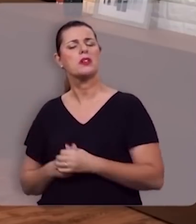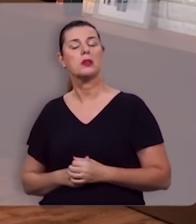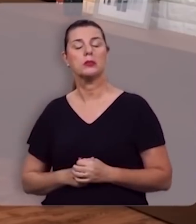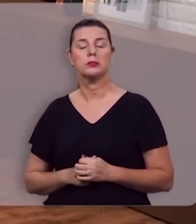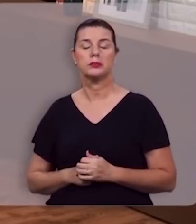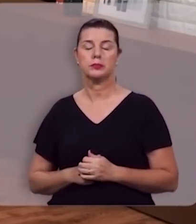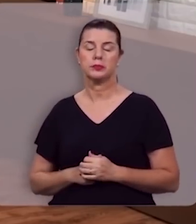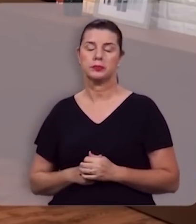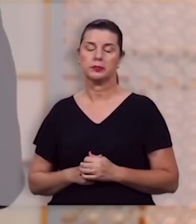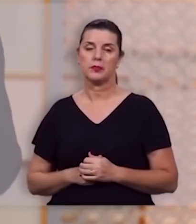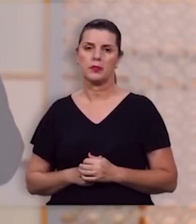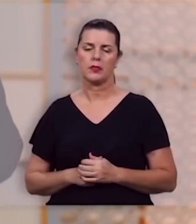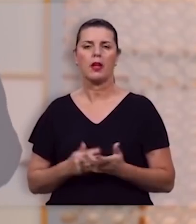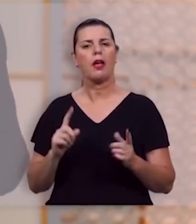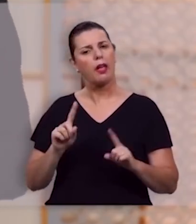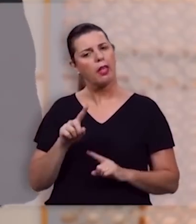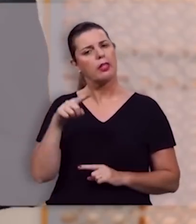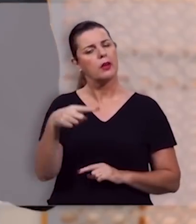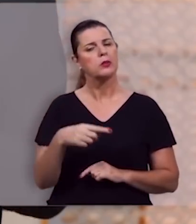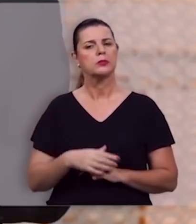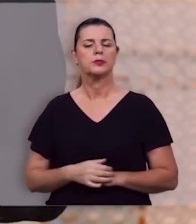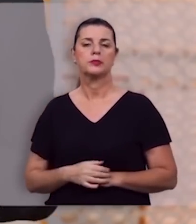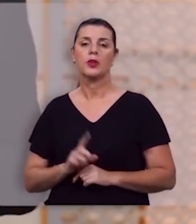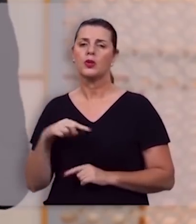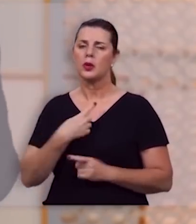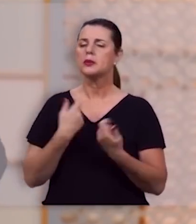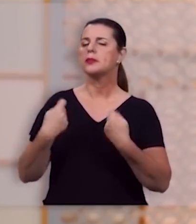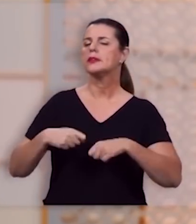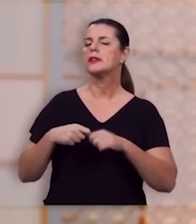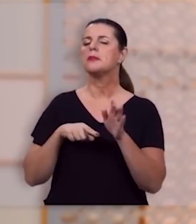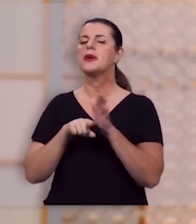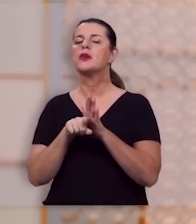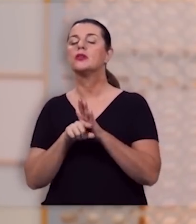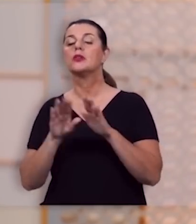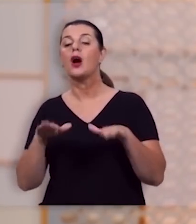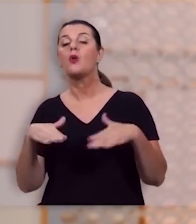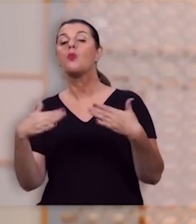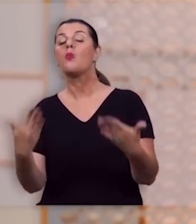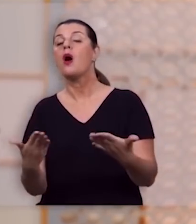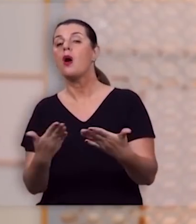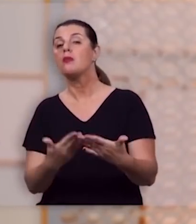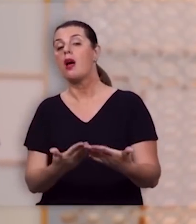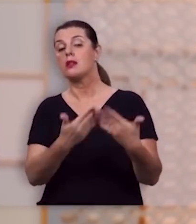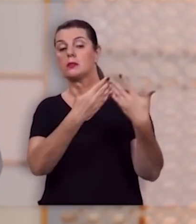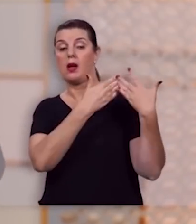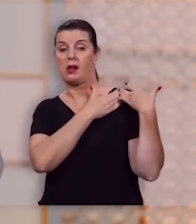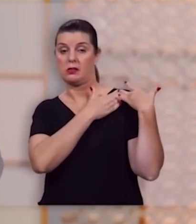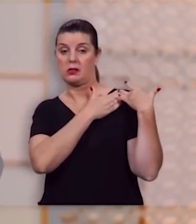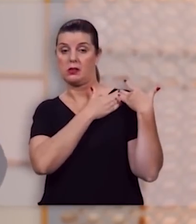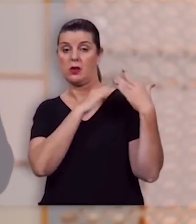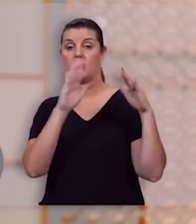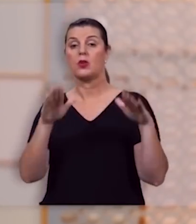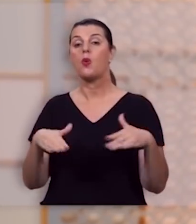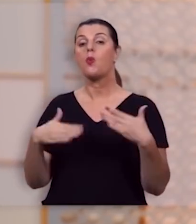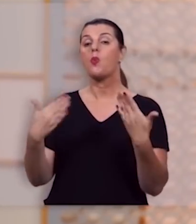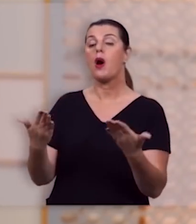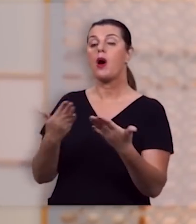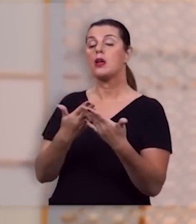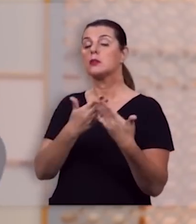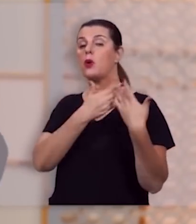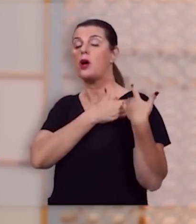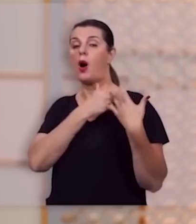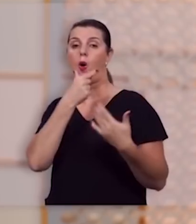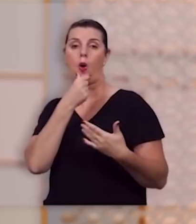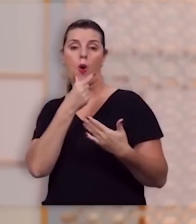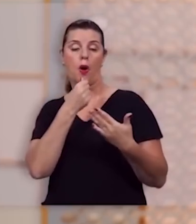então precisamos perguntar qual é o papel da esposa qual é o papel do marido